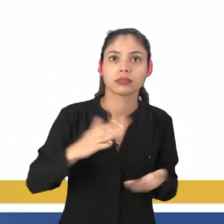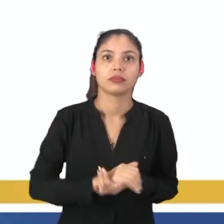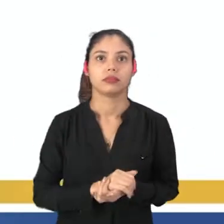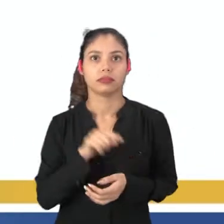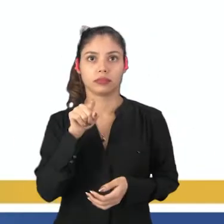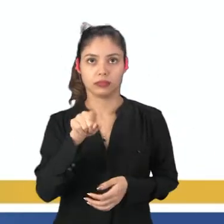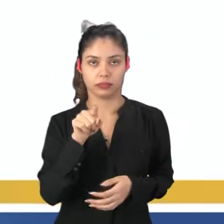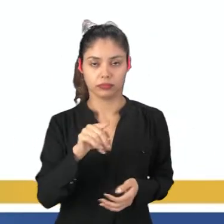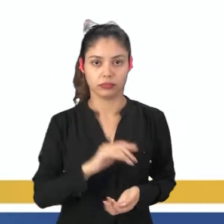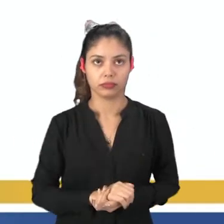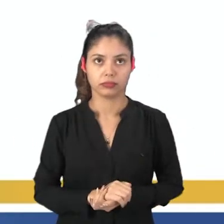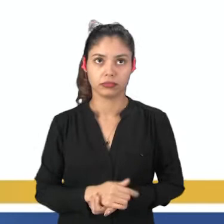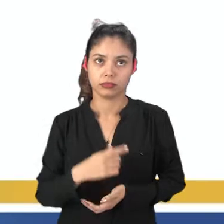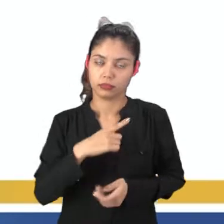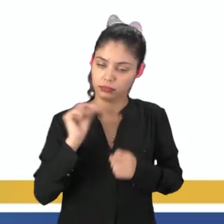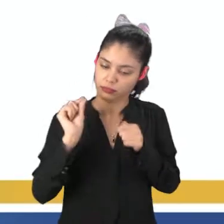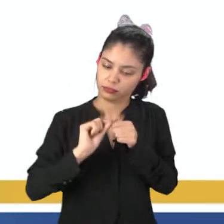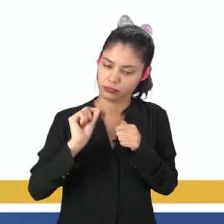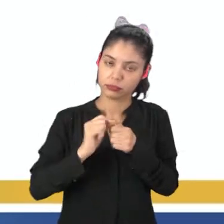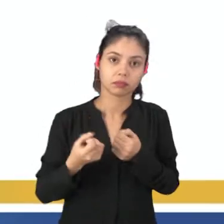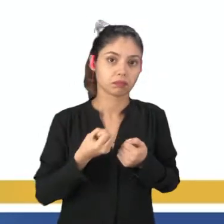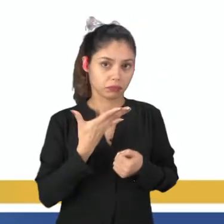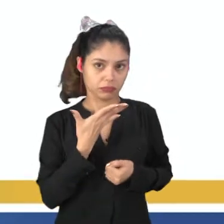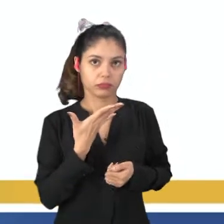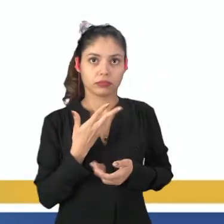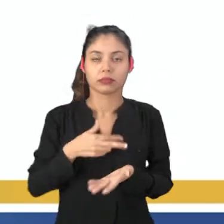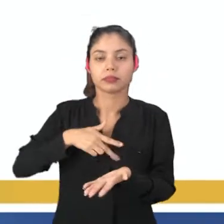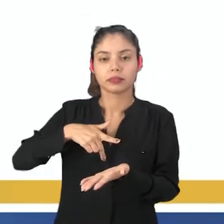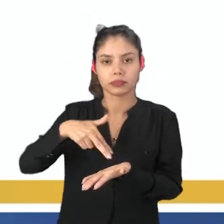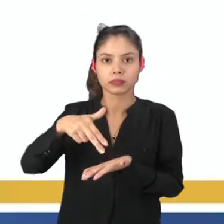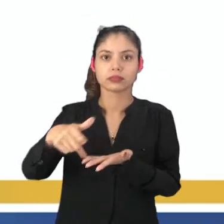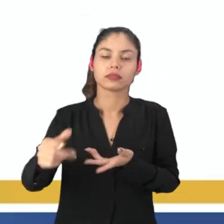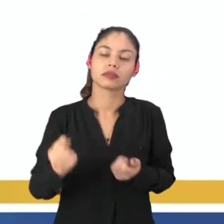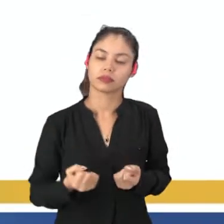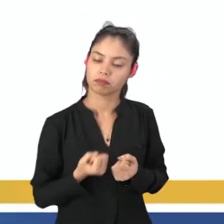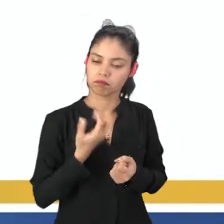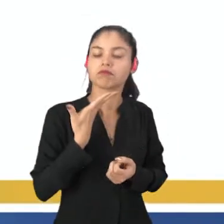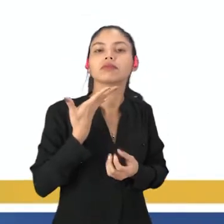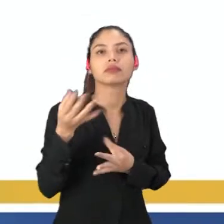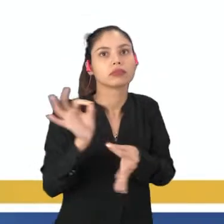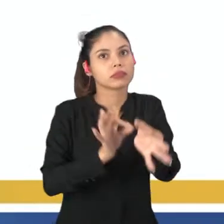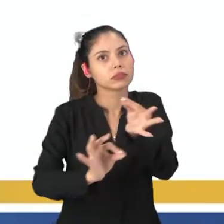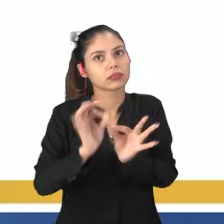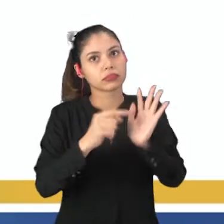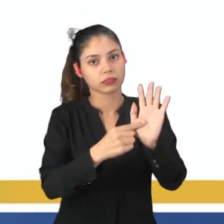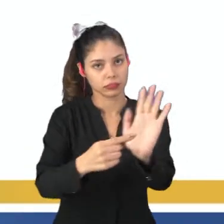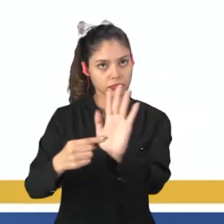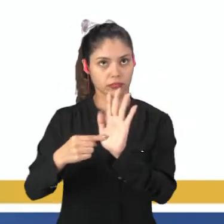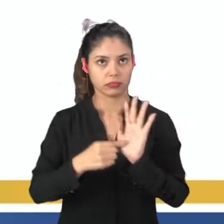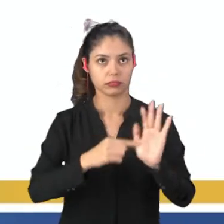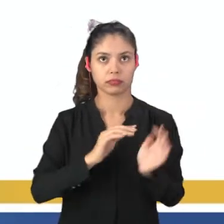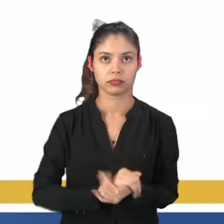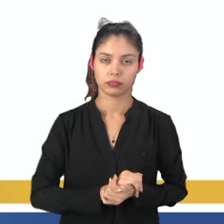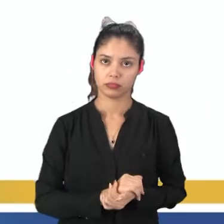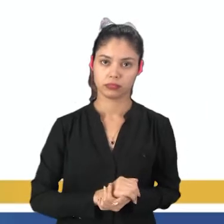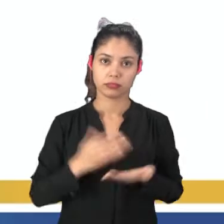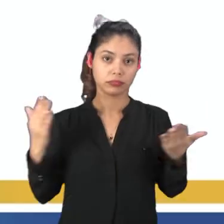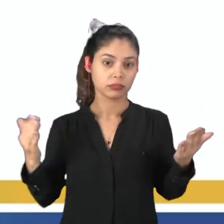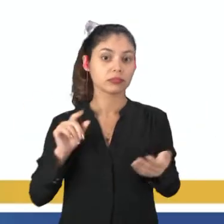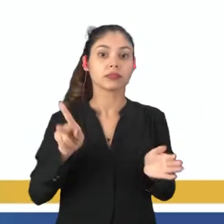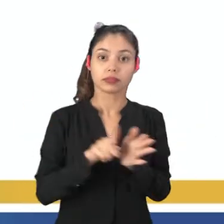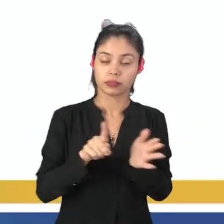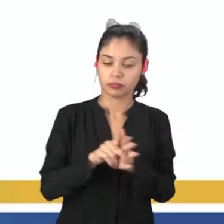executam bem os seus passos, elas são bem elaboradas, são bem apresentadas, inclusive o seu